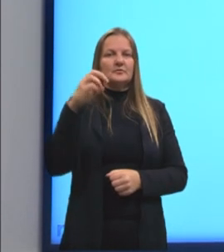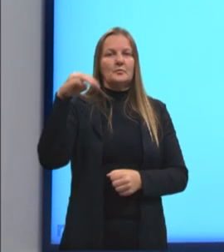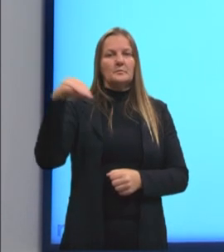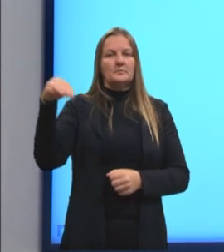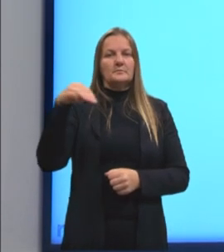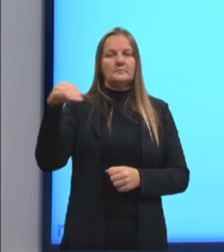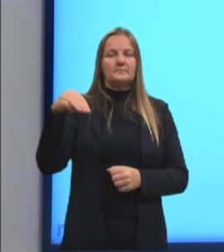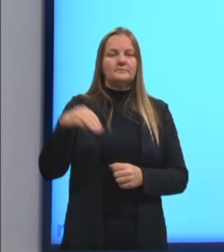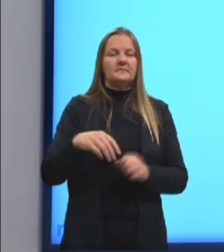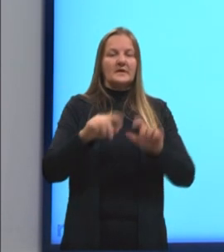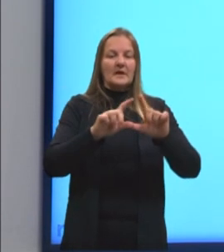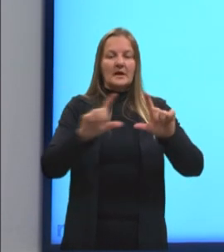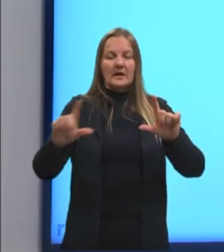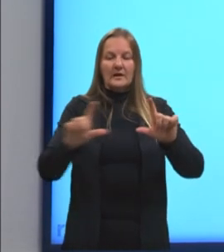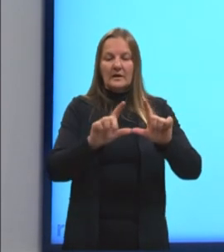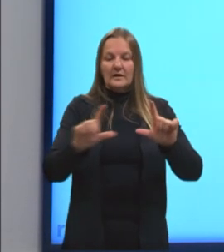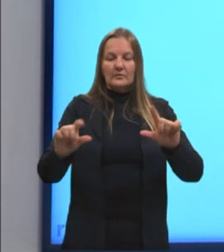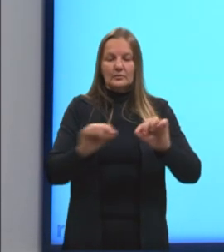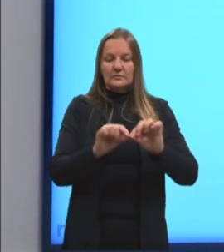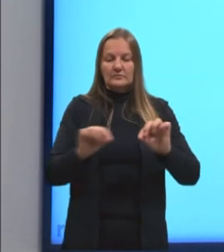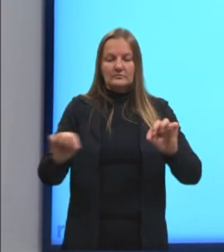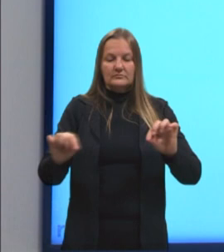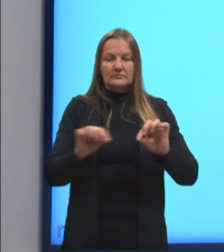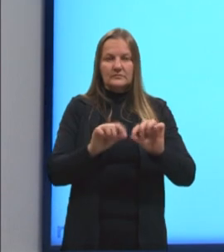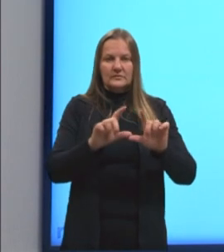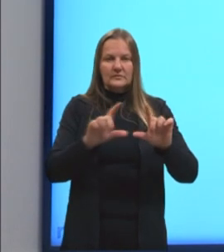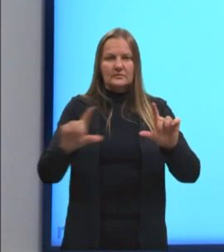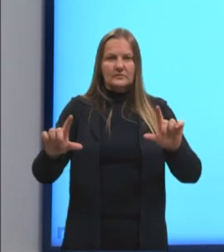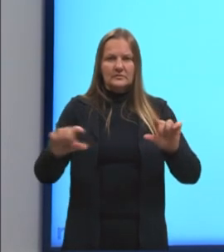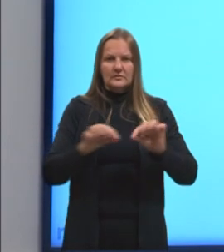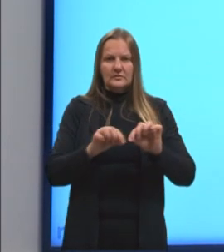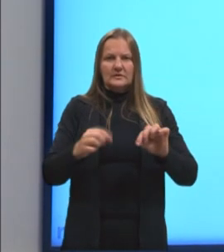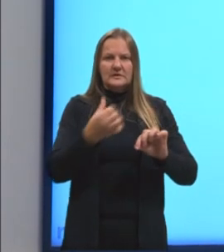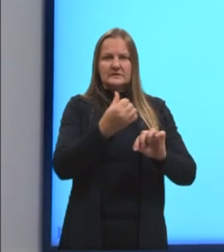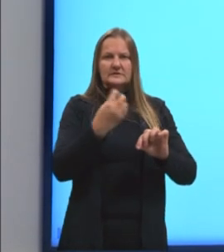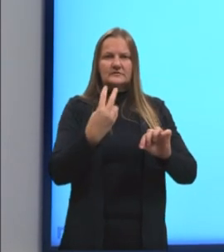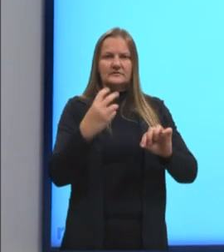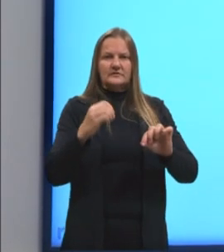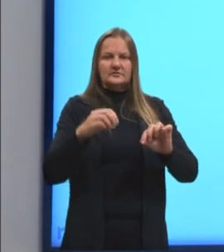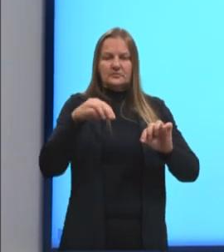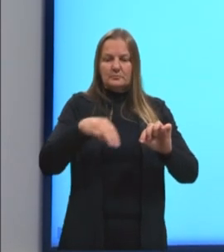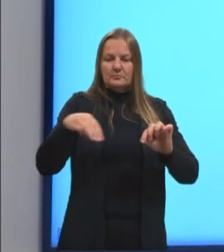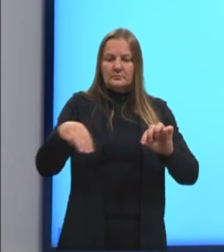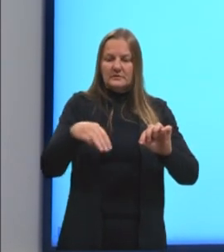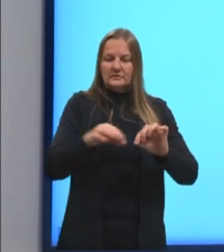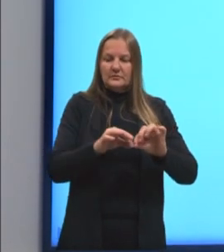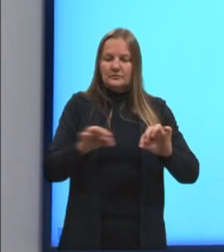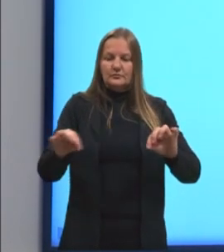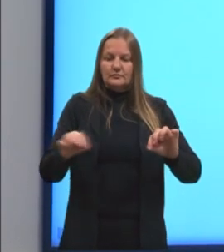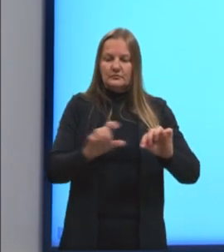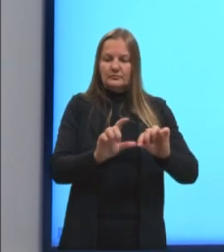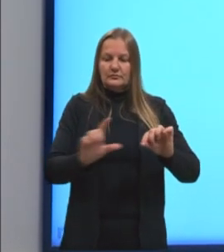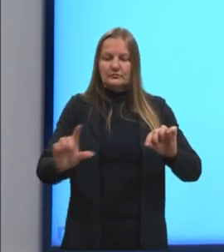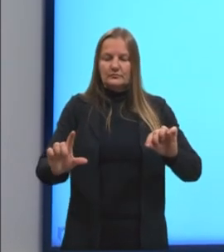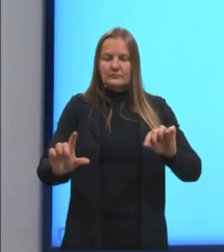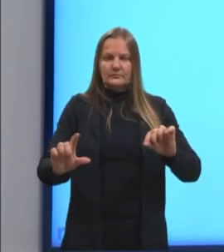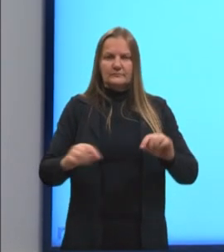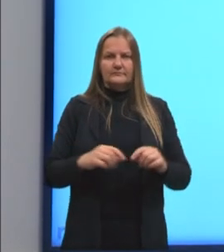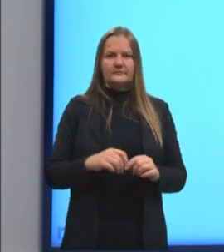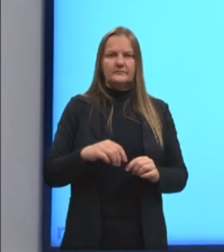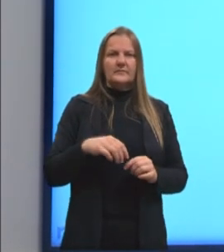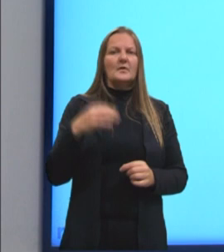Então, a largura da nova folha é de 620 milímetros. O que nós